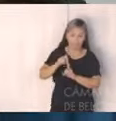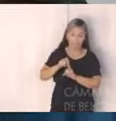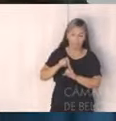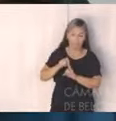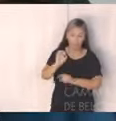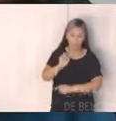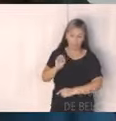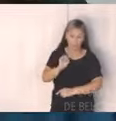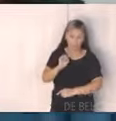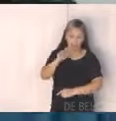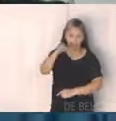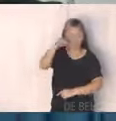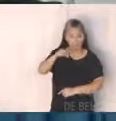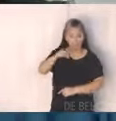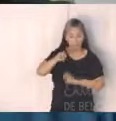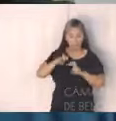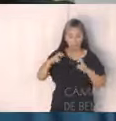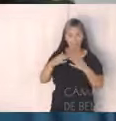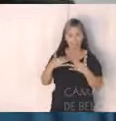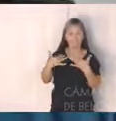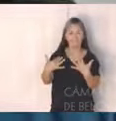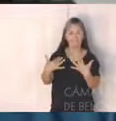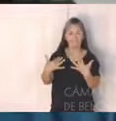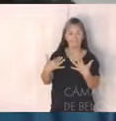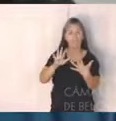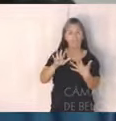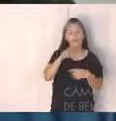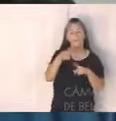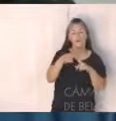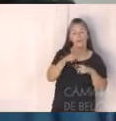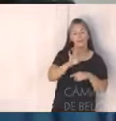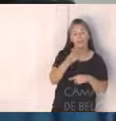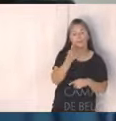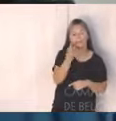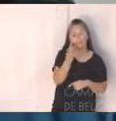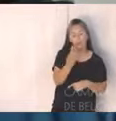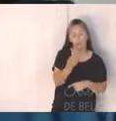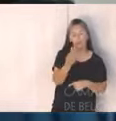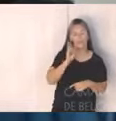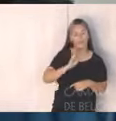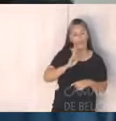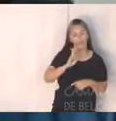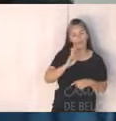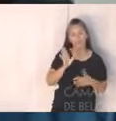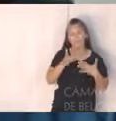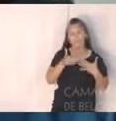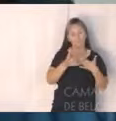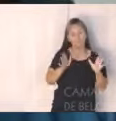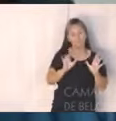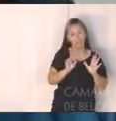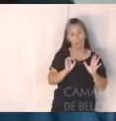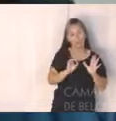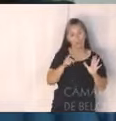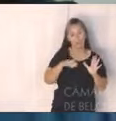no plenário Camilo Carana, havendo quórum regimental, presente somente o vereador Bruno Miranda, informe que deixa de ser aberta a nona reunião extraordinária da Comissão de Orçamento